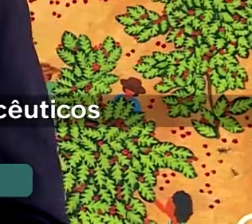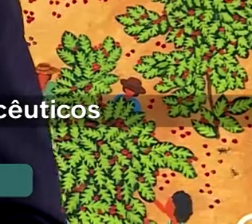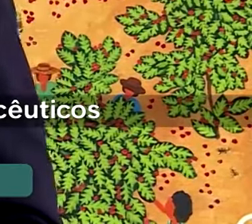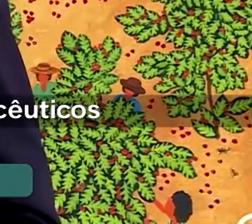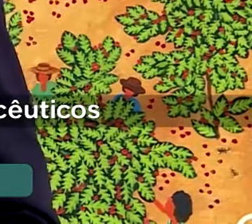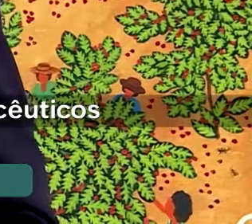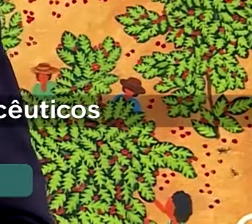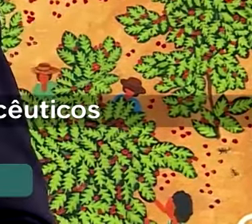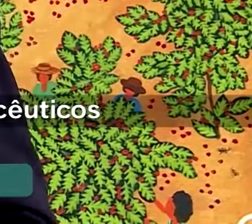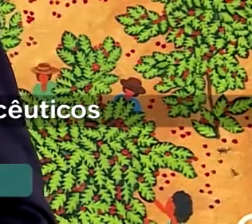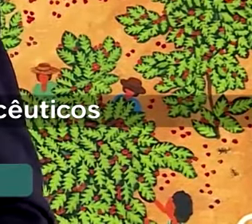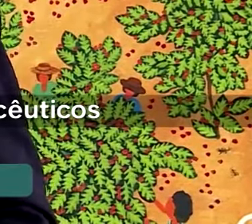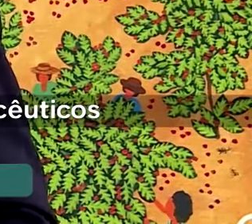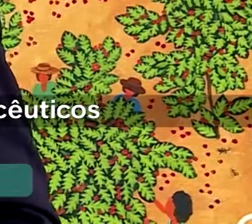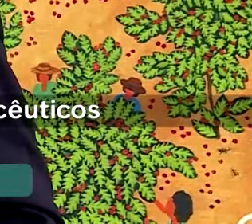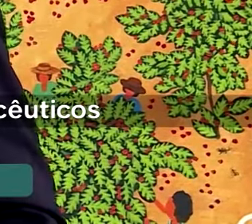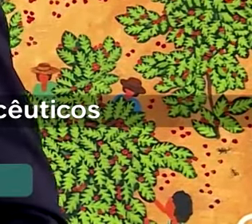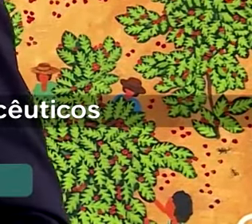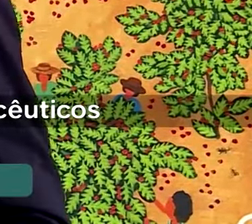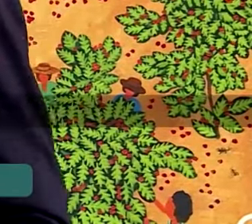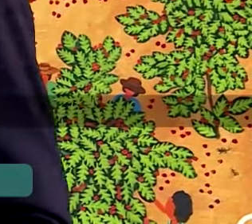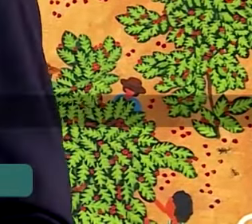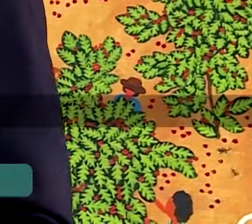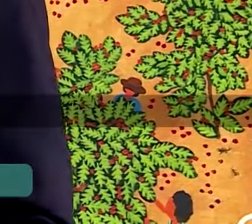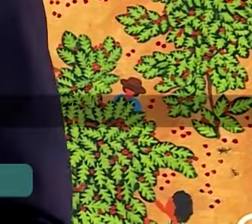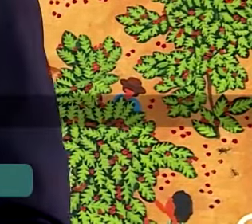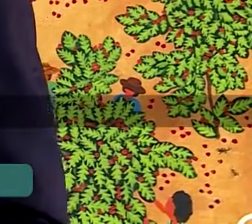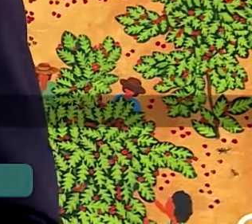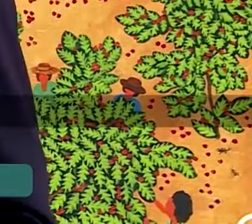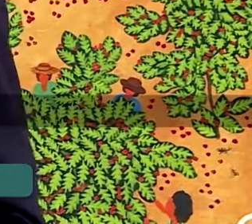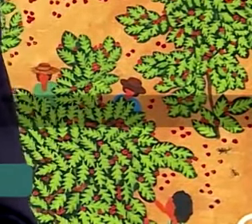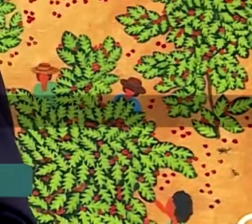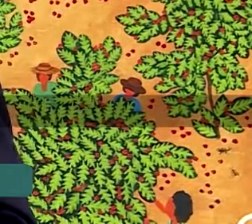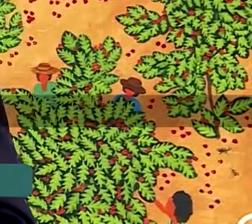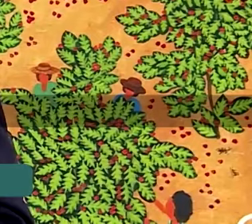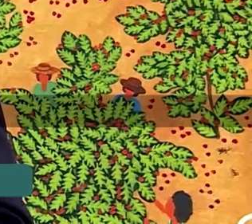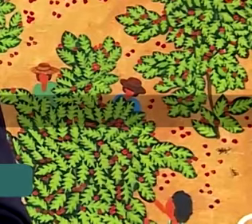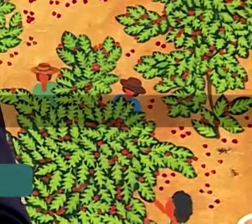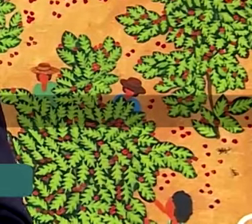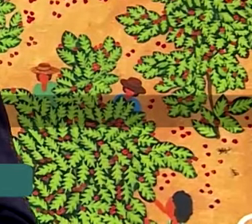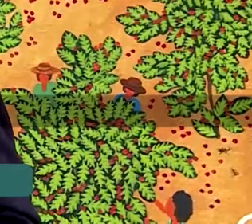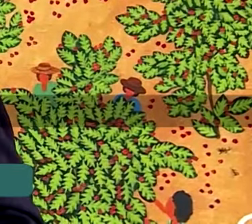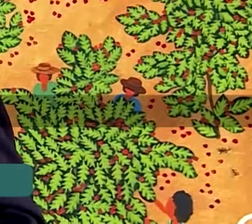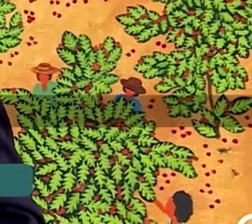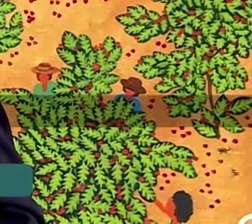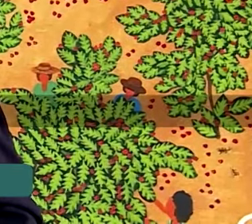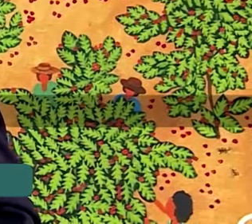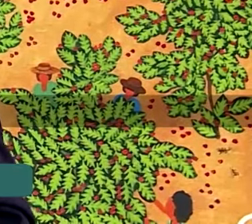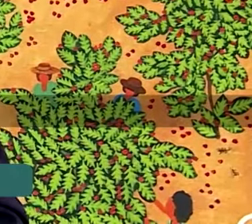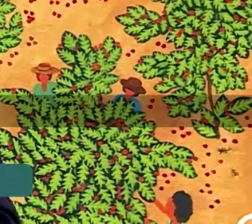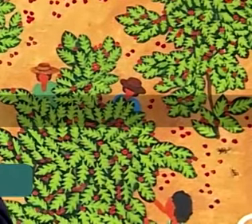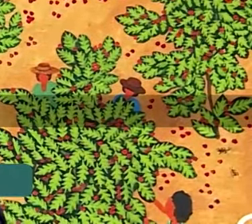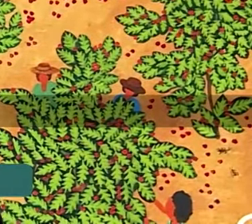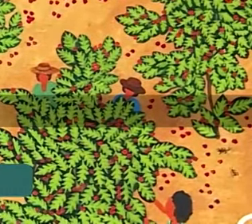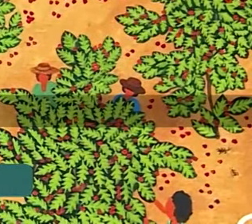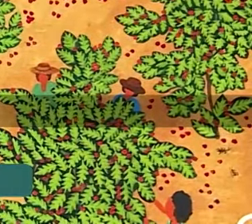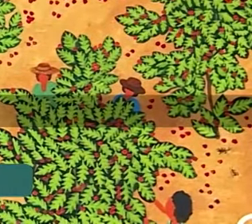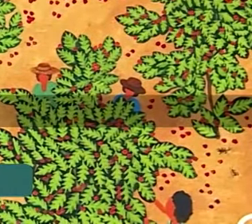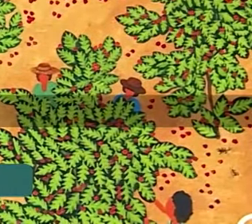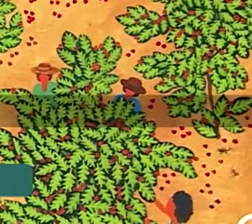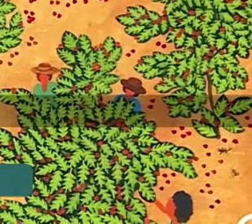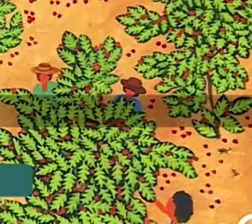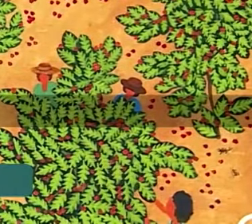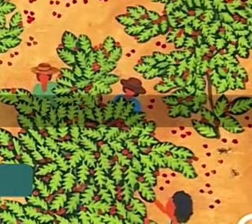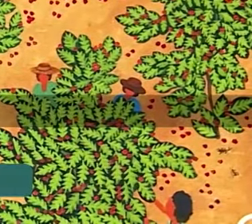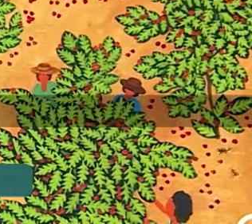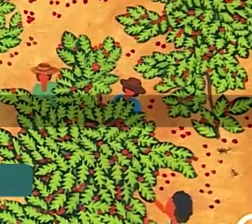discussão, nós falamos sobre farmacêutica e sobre como Brasil pode ajudar a africanação na farmacêutica. E sobre os